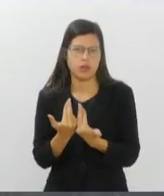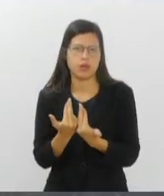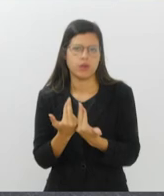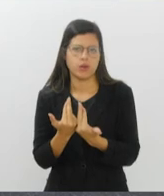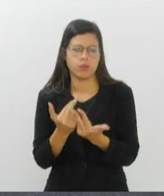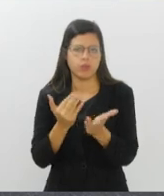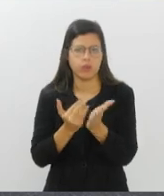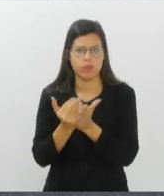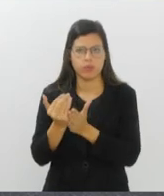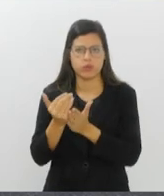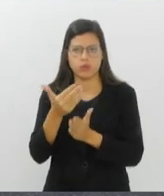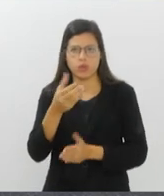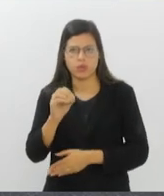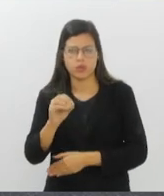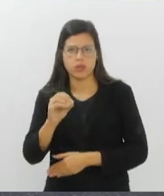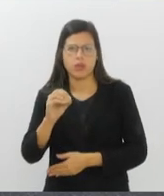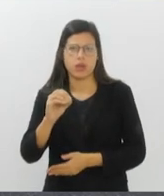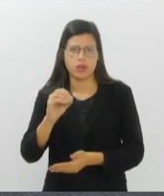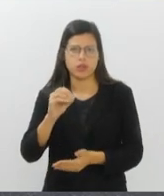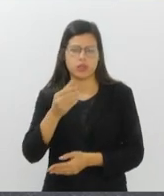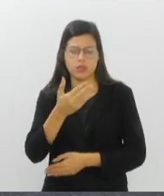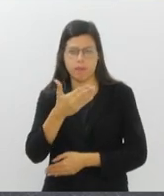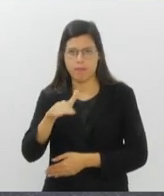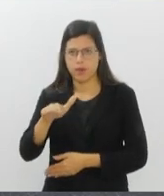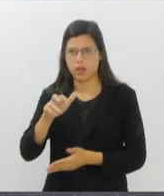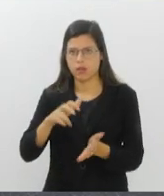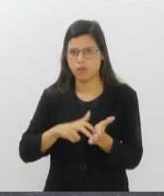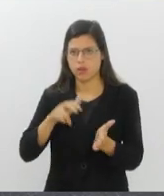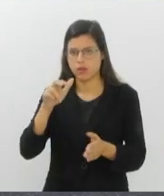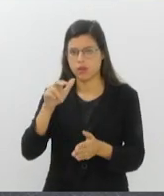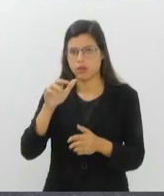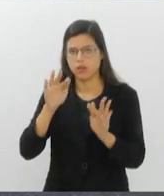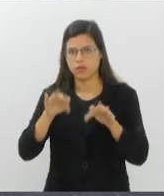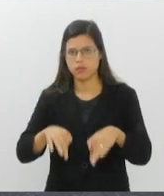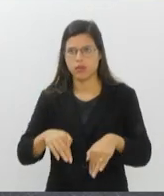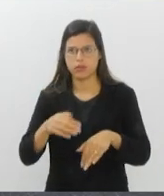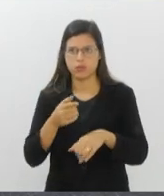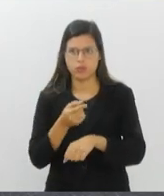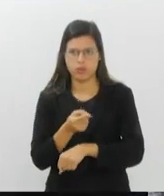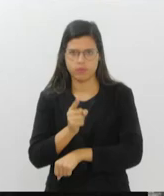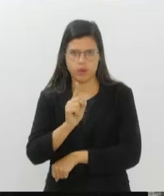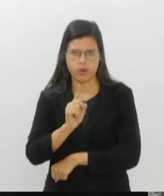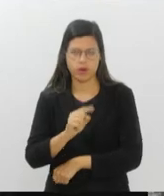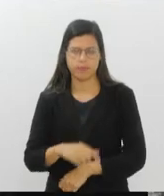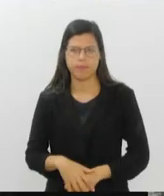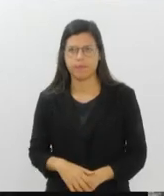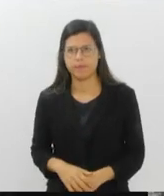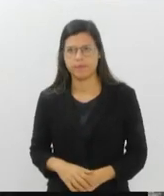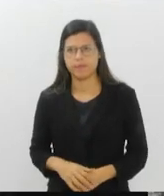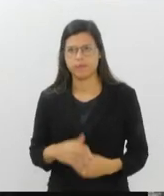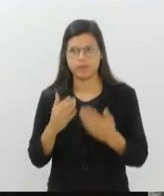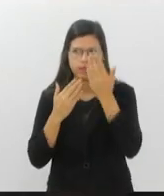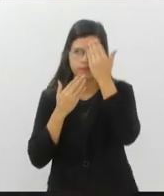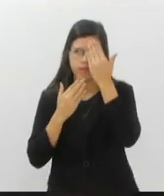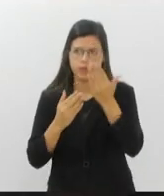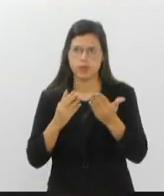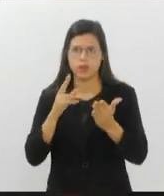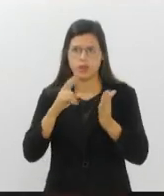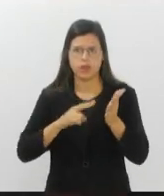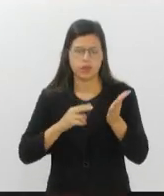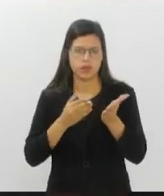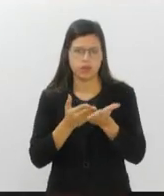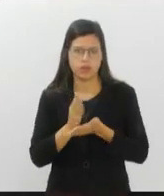que, iniciada às 10 horas e 30 minutos, foi encerrada às 13 horas. Obrigado. Lida e